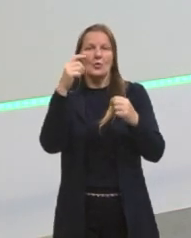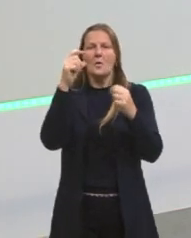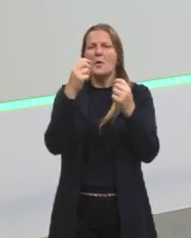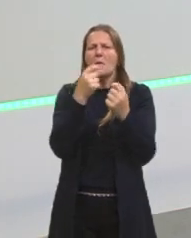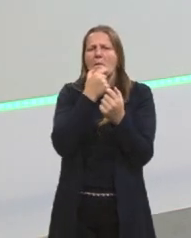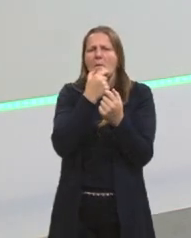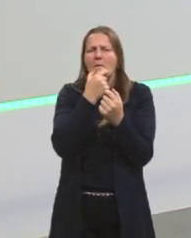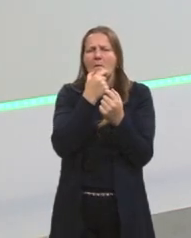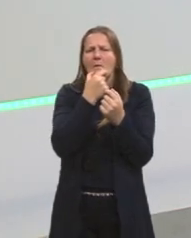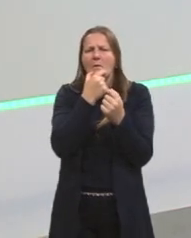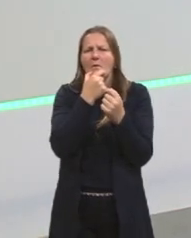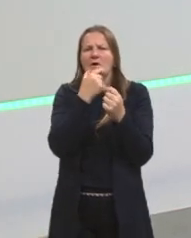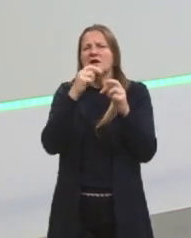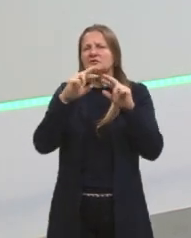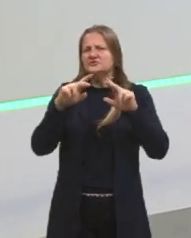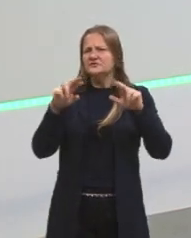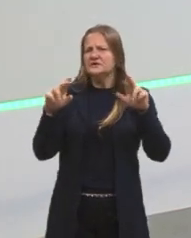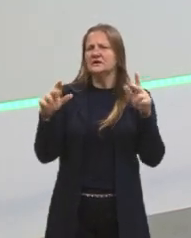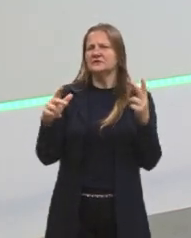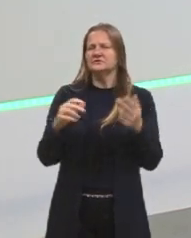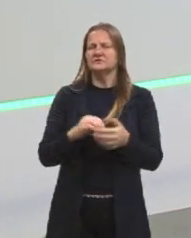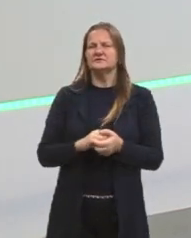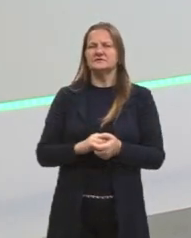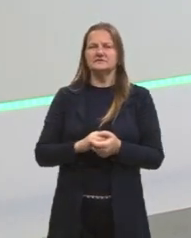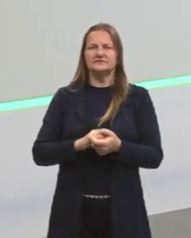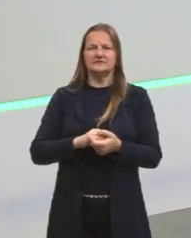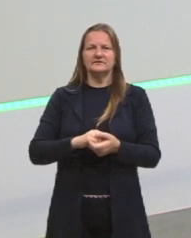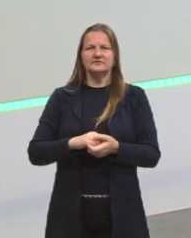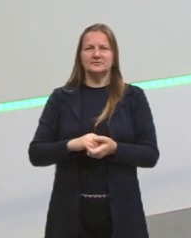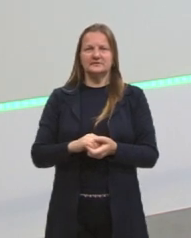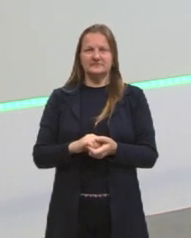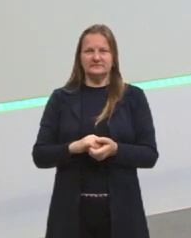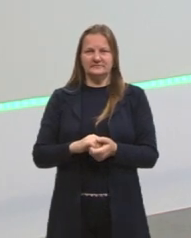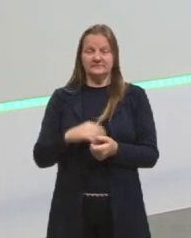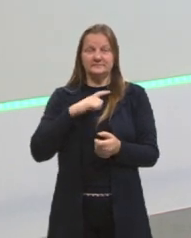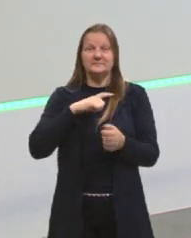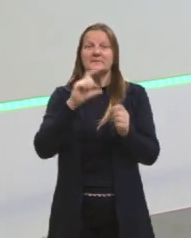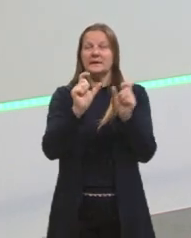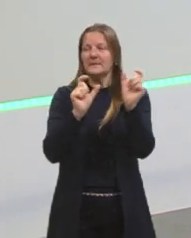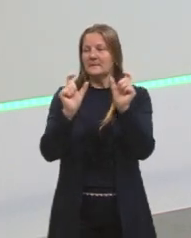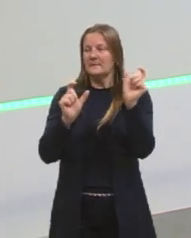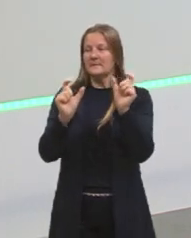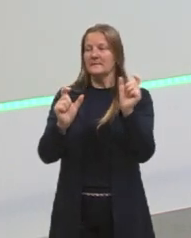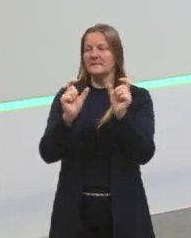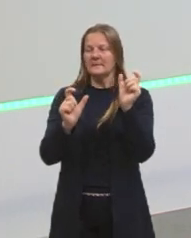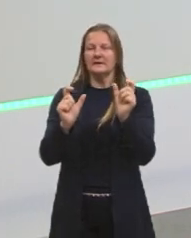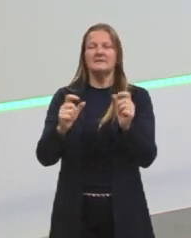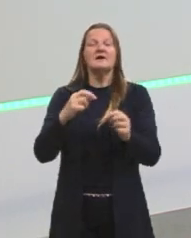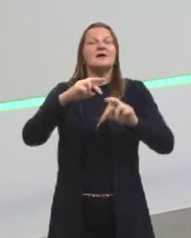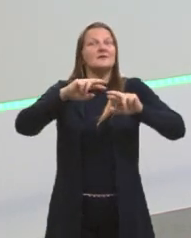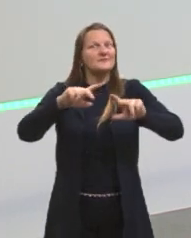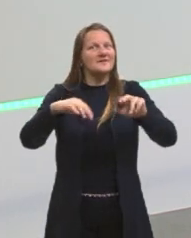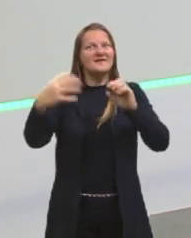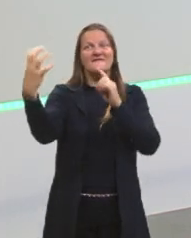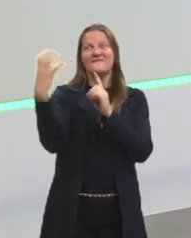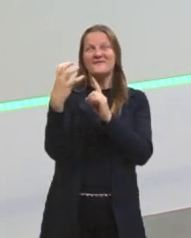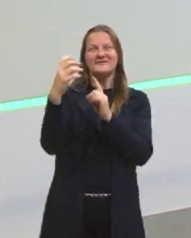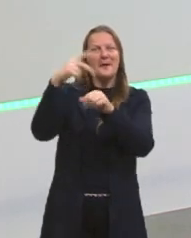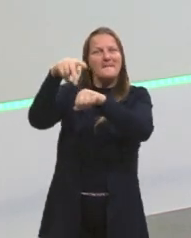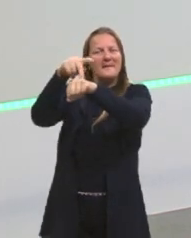que nos fazem substituições para algumas coisas que a gente queira dizer. E também pela influência que nós temos de